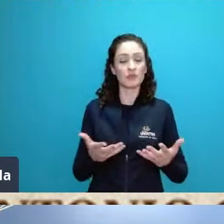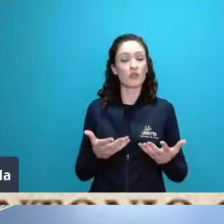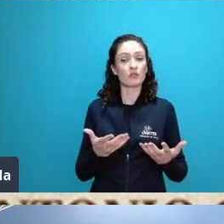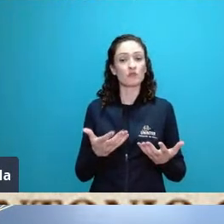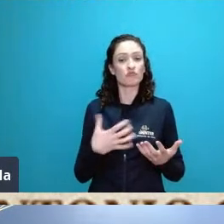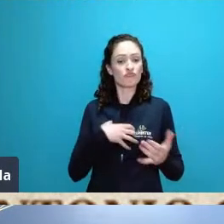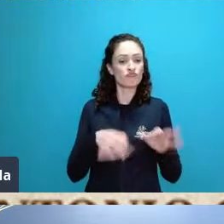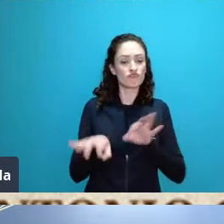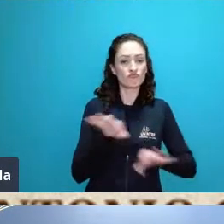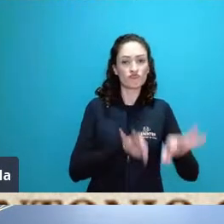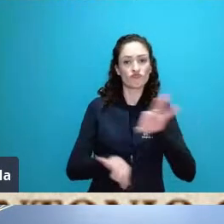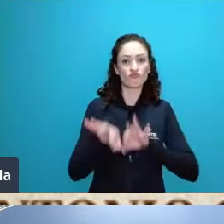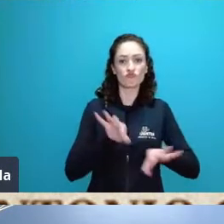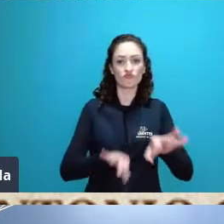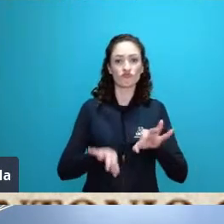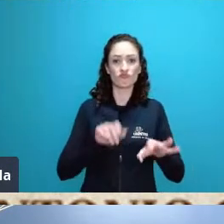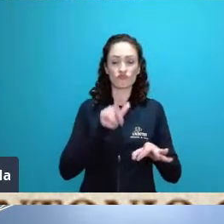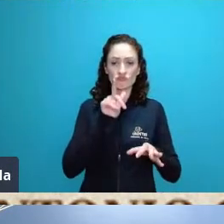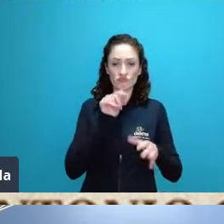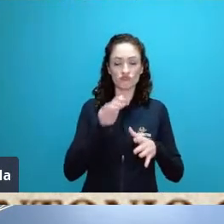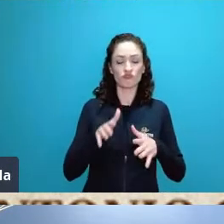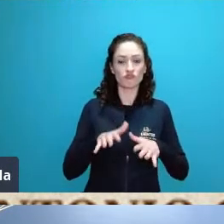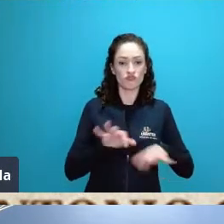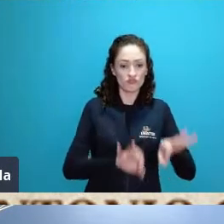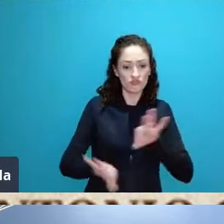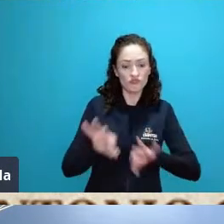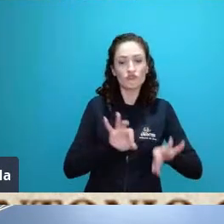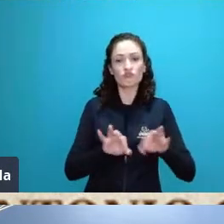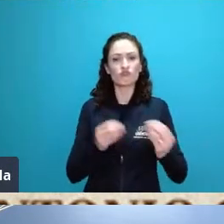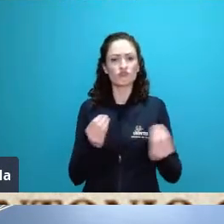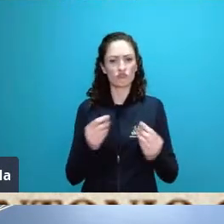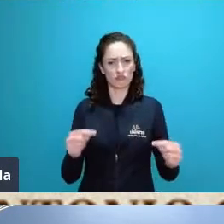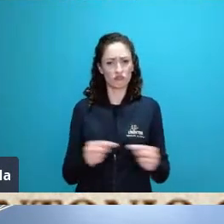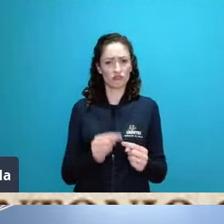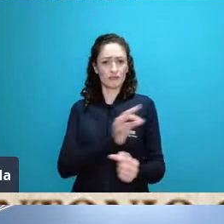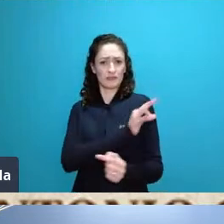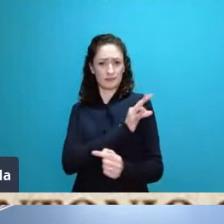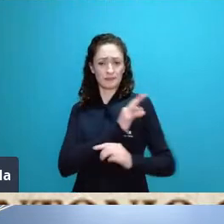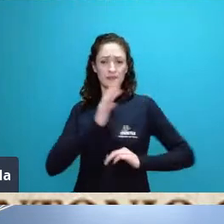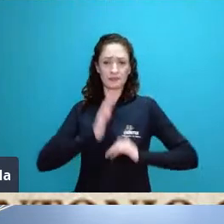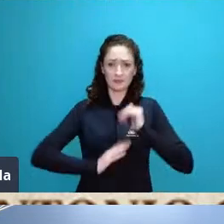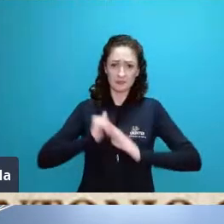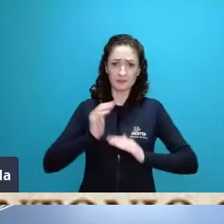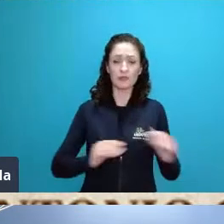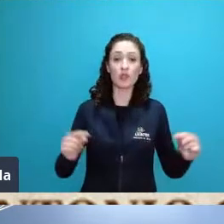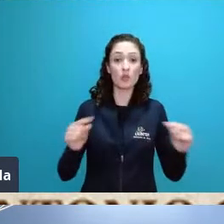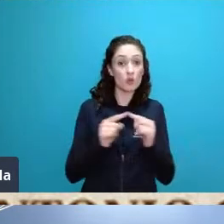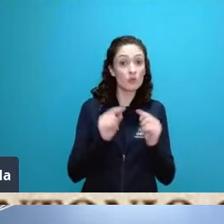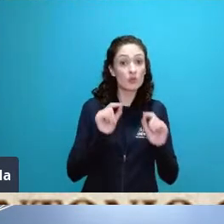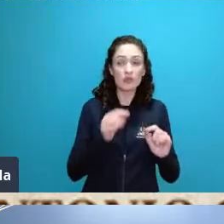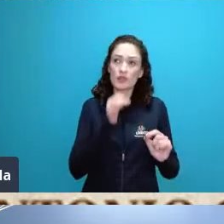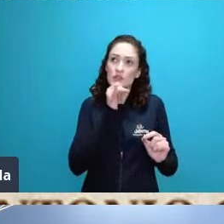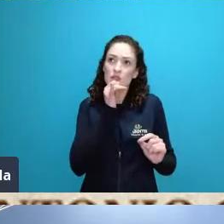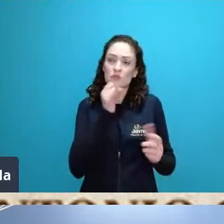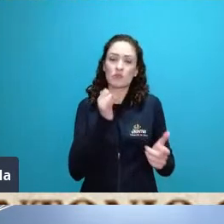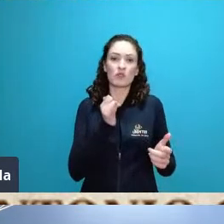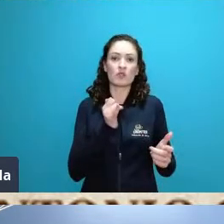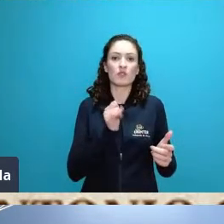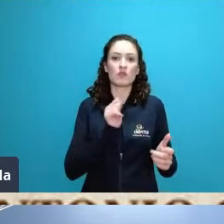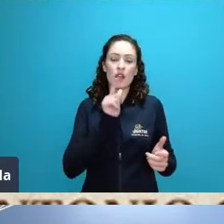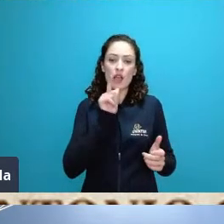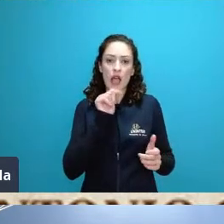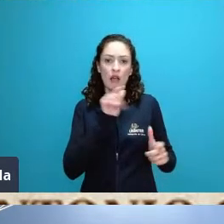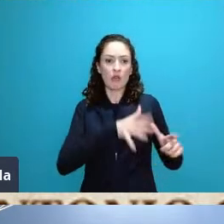é uma técnica até hoje bastante usual para você estabelecer a dimensão de uma bacia então por exemplo lembra que eu